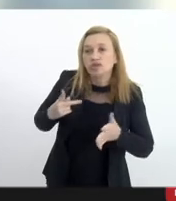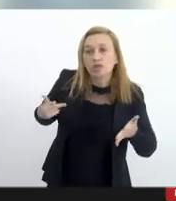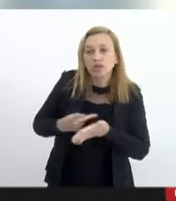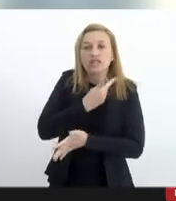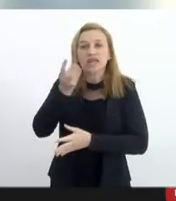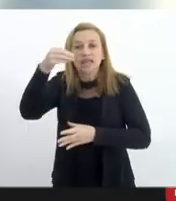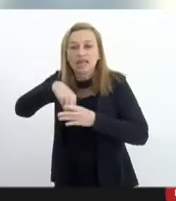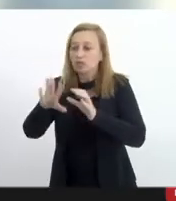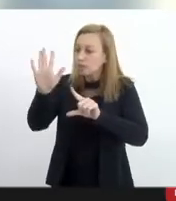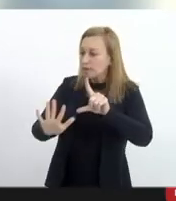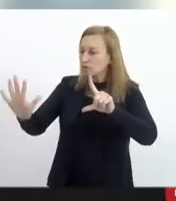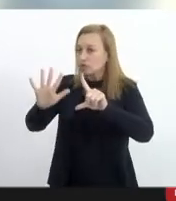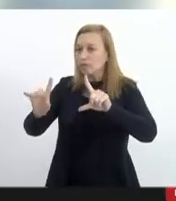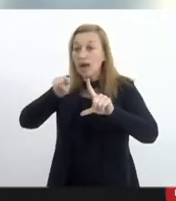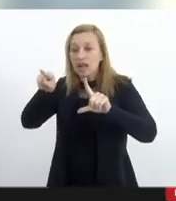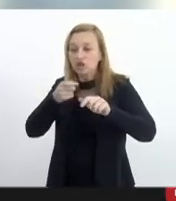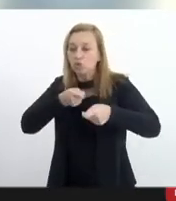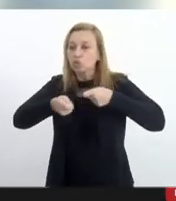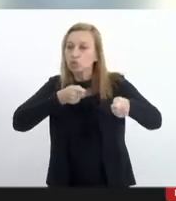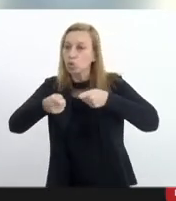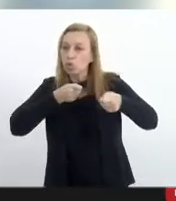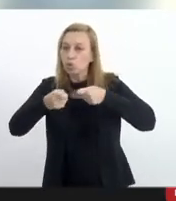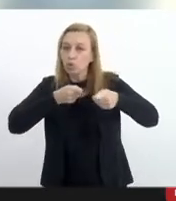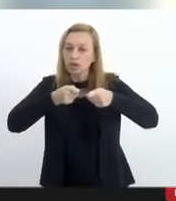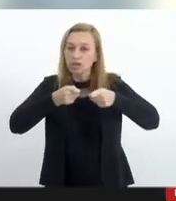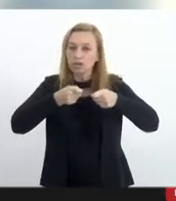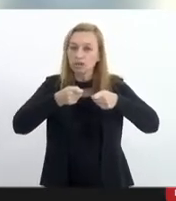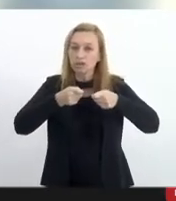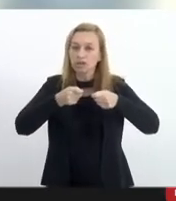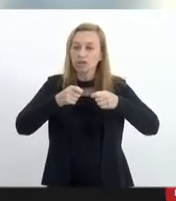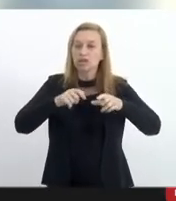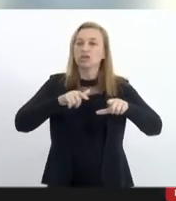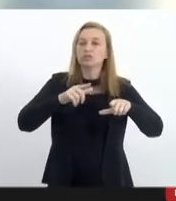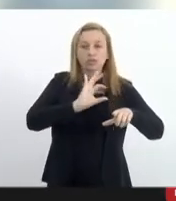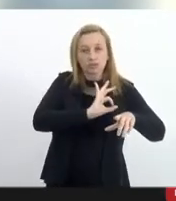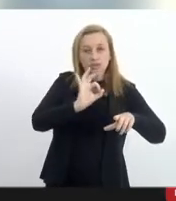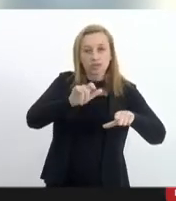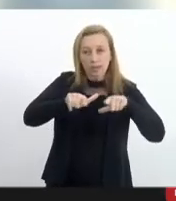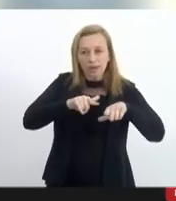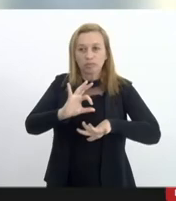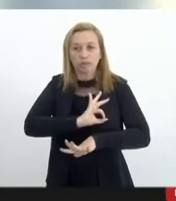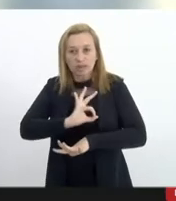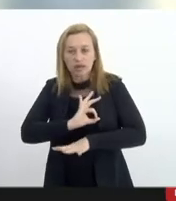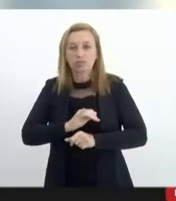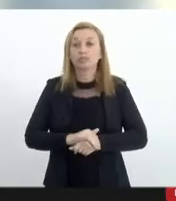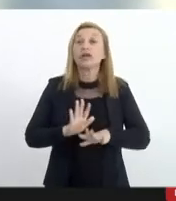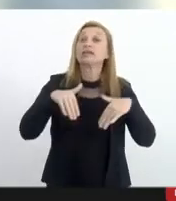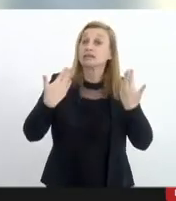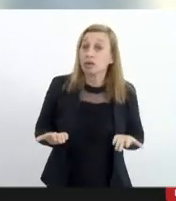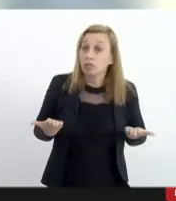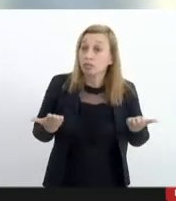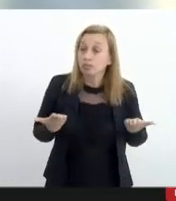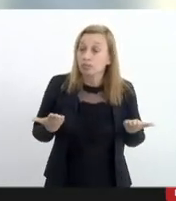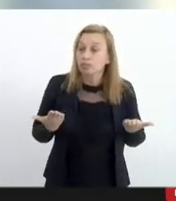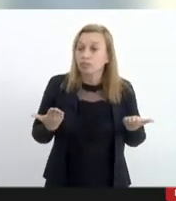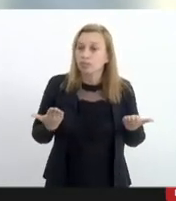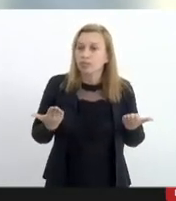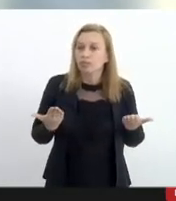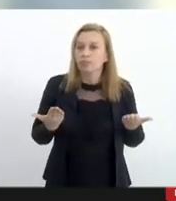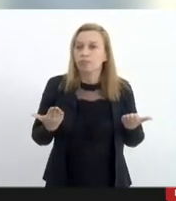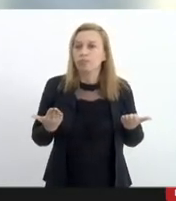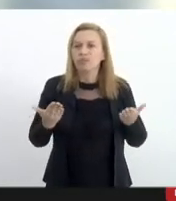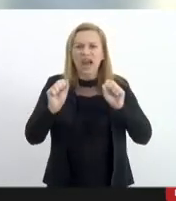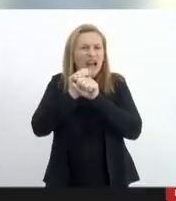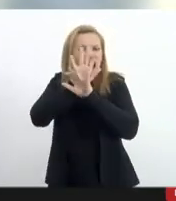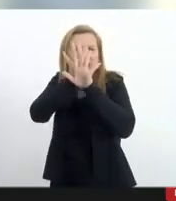da plataforma ali de controle e monitoramento das operações policiais então a lisura e